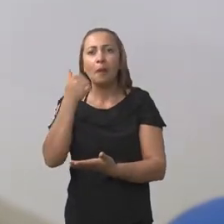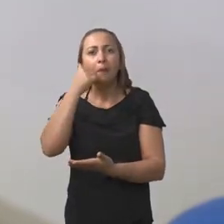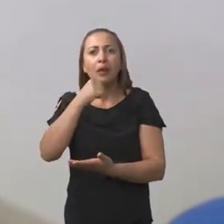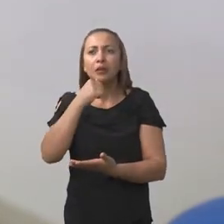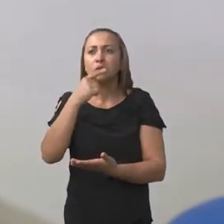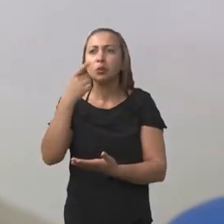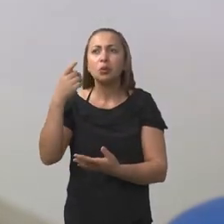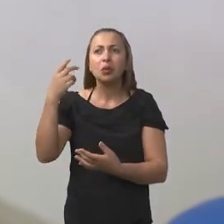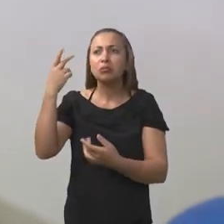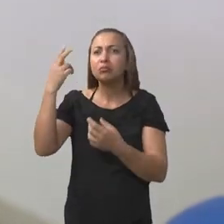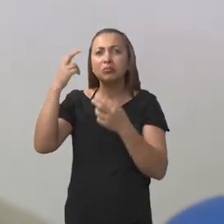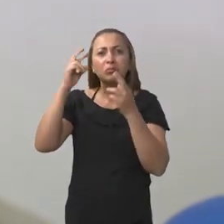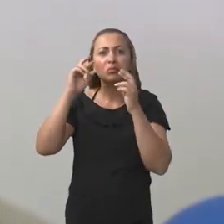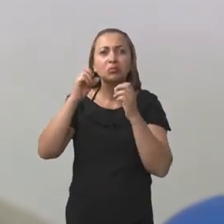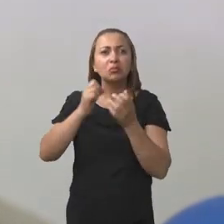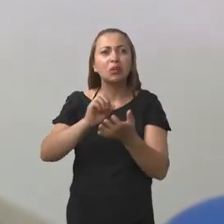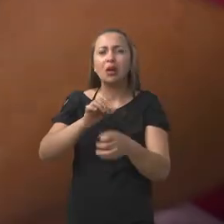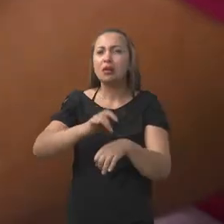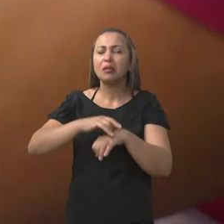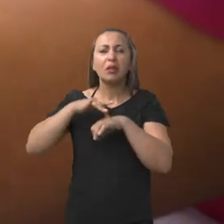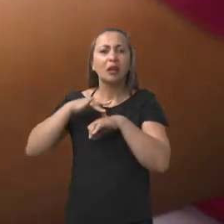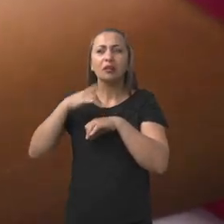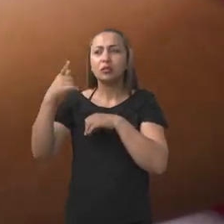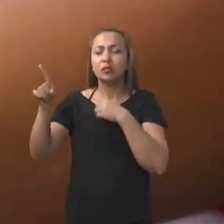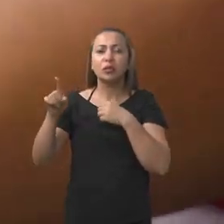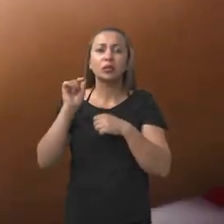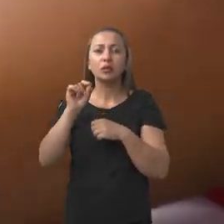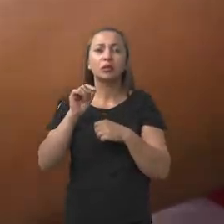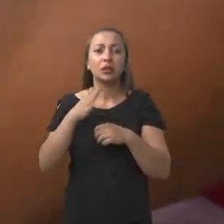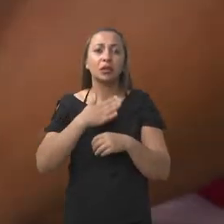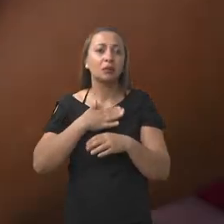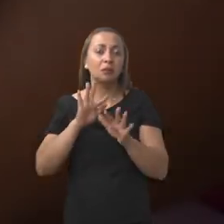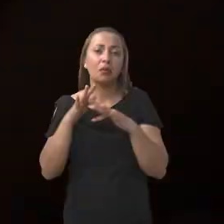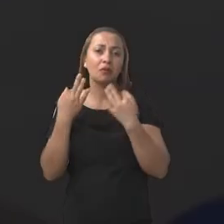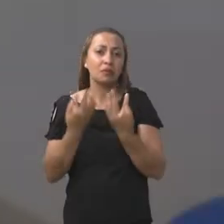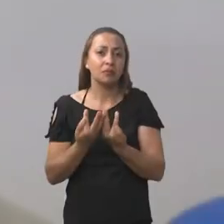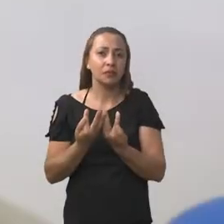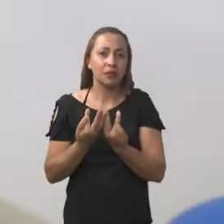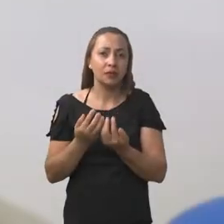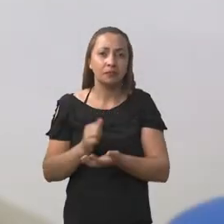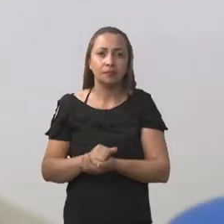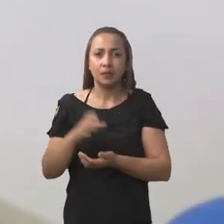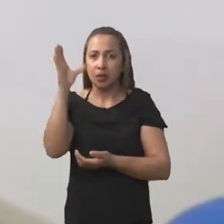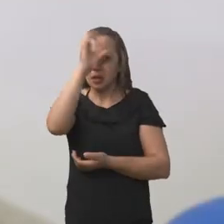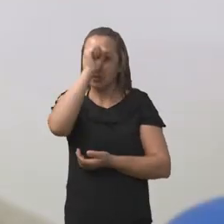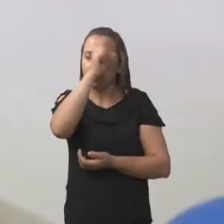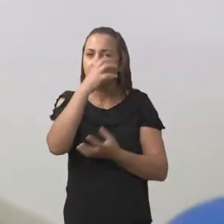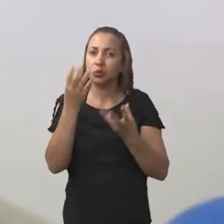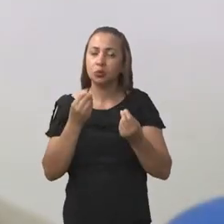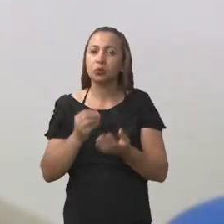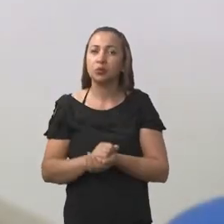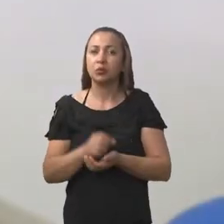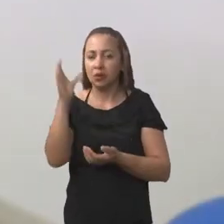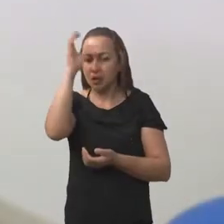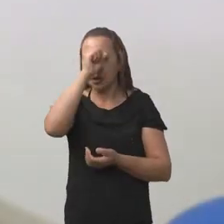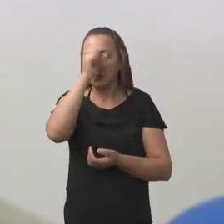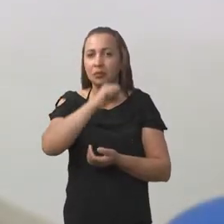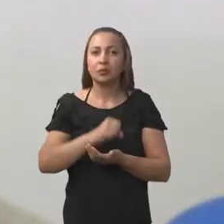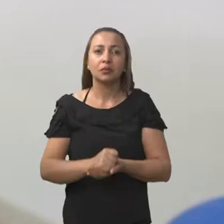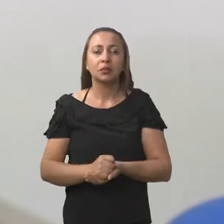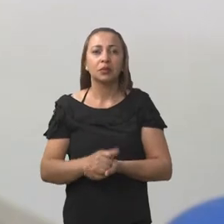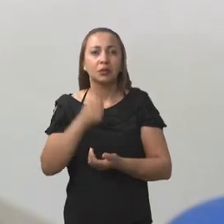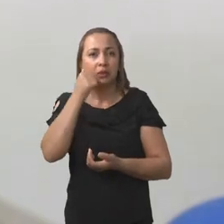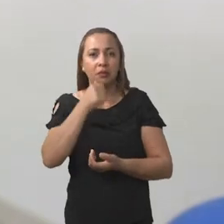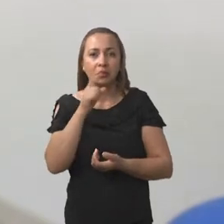pessoa, assim, de fora, porque é de relação. Eu aprendi muita coisa, aprendi, assim, assim, que a